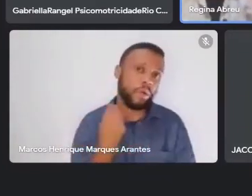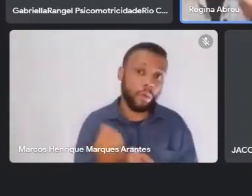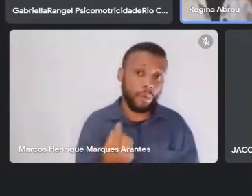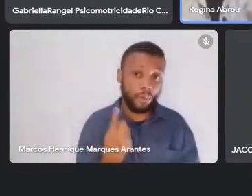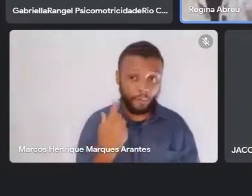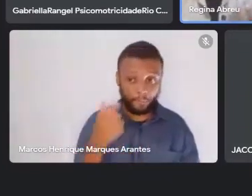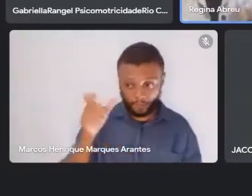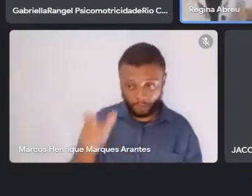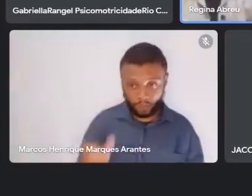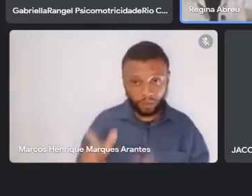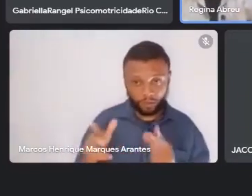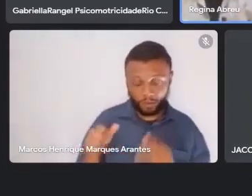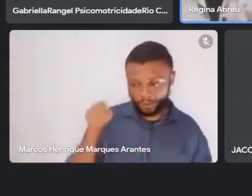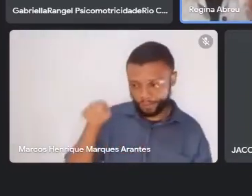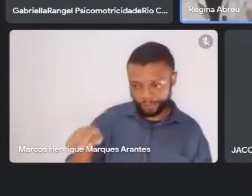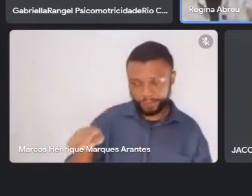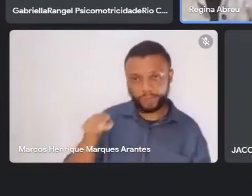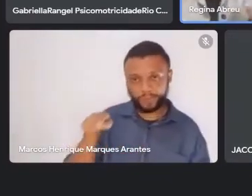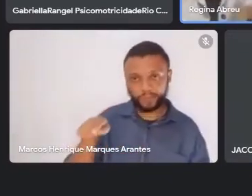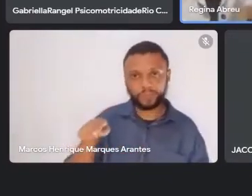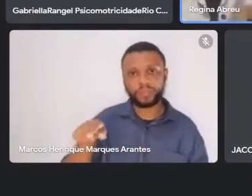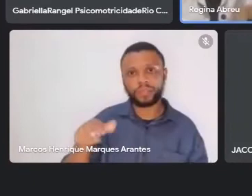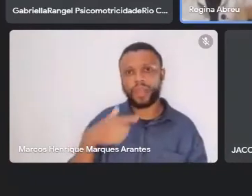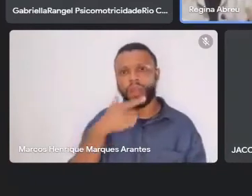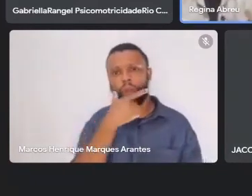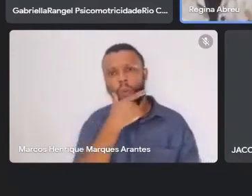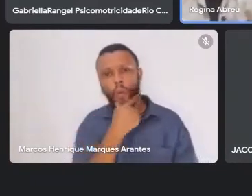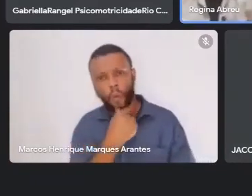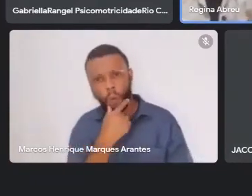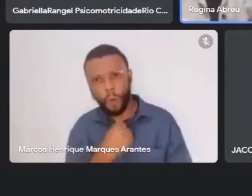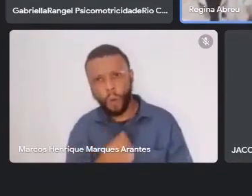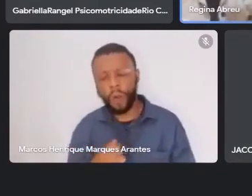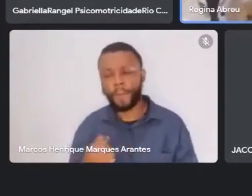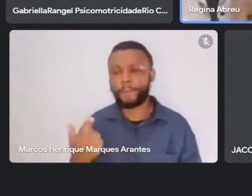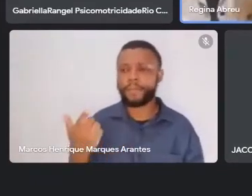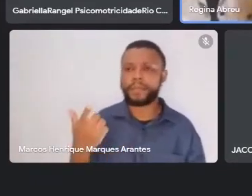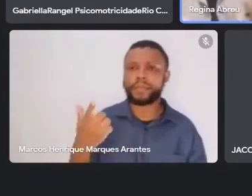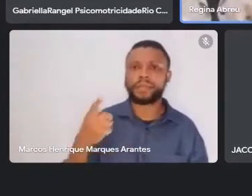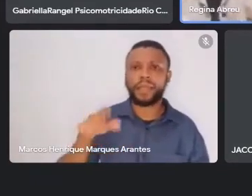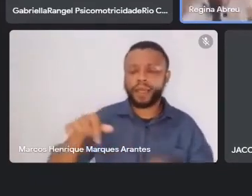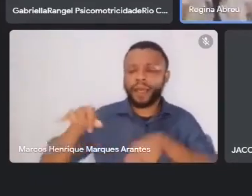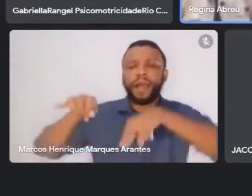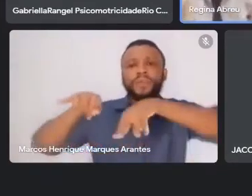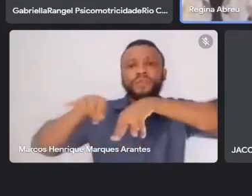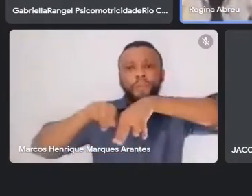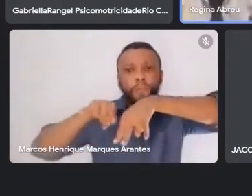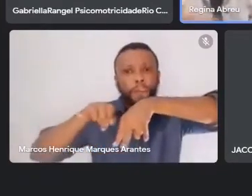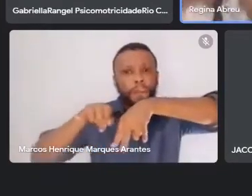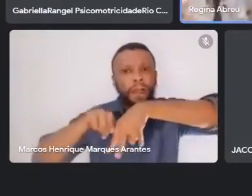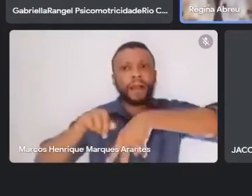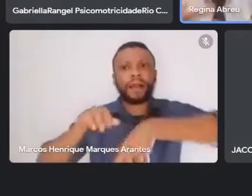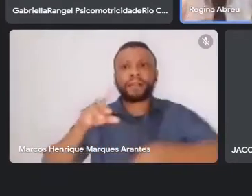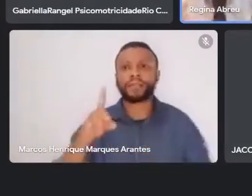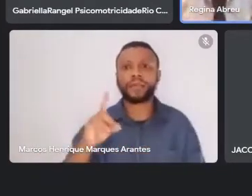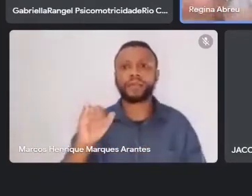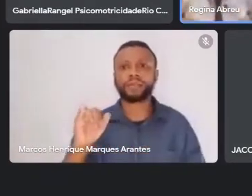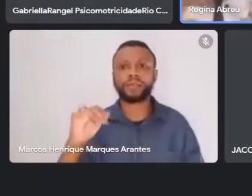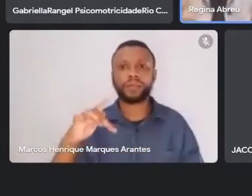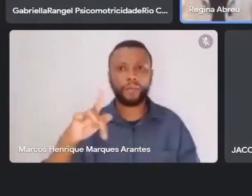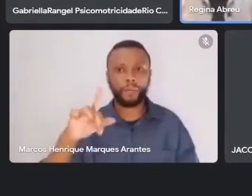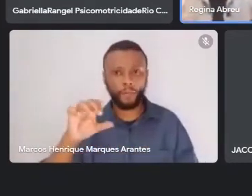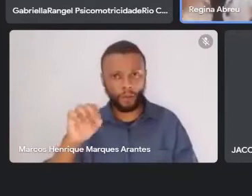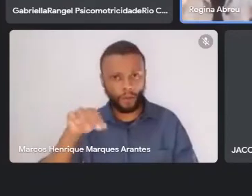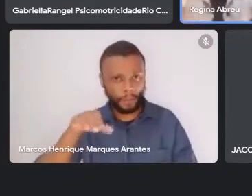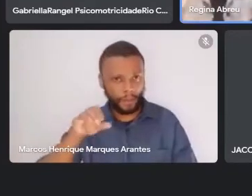Rosa, que era um homem diplomata, assim, com todo um rigor e toda uma maneira